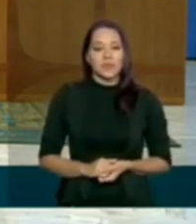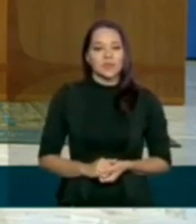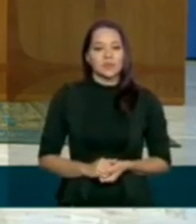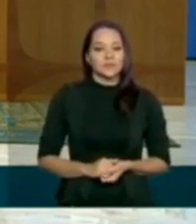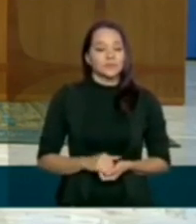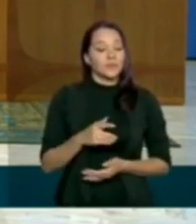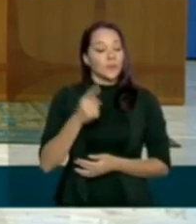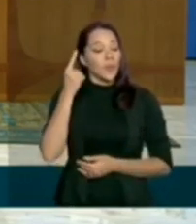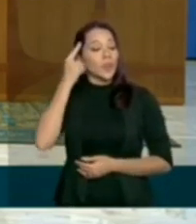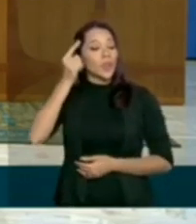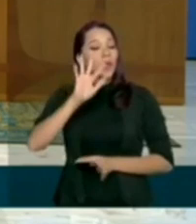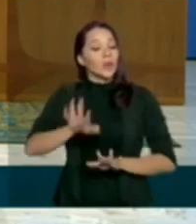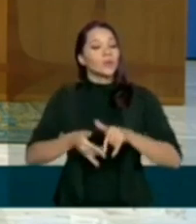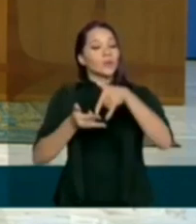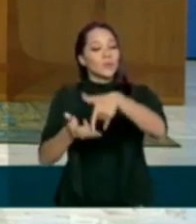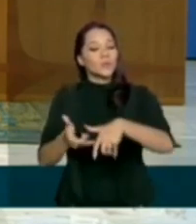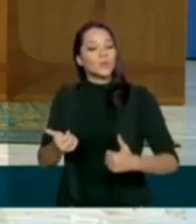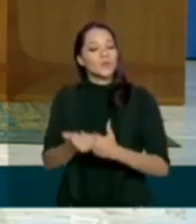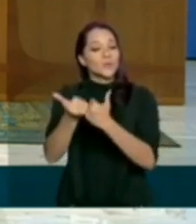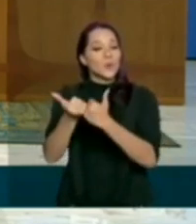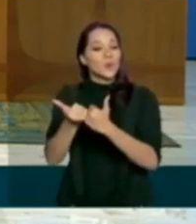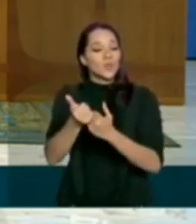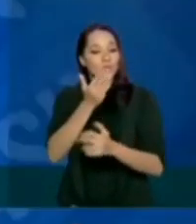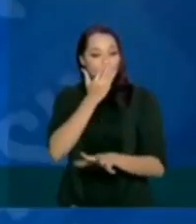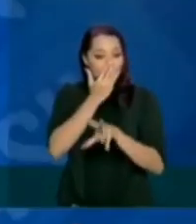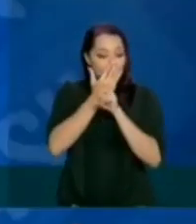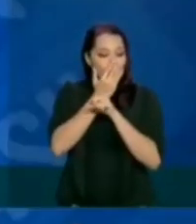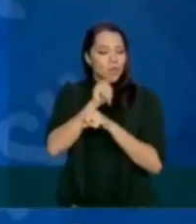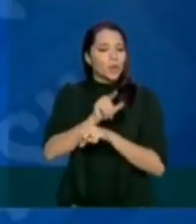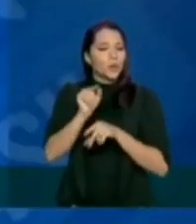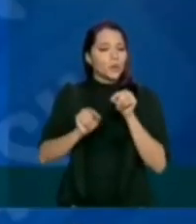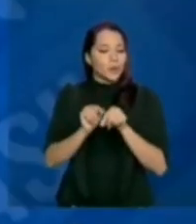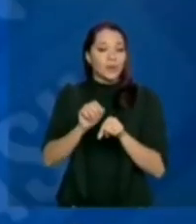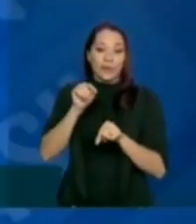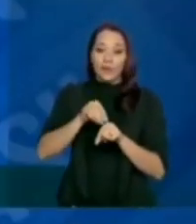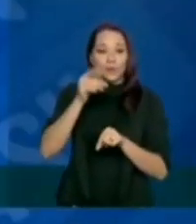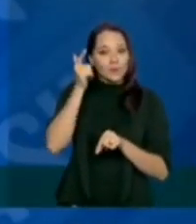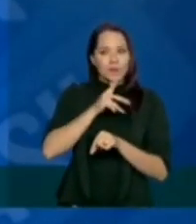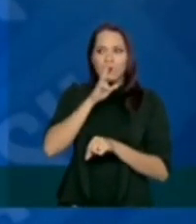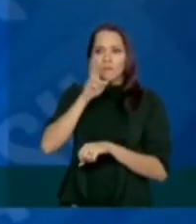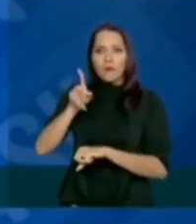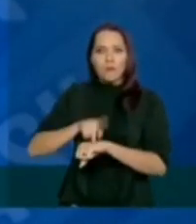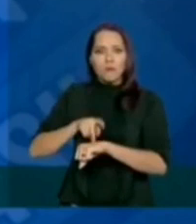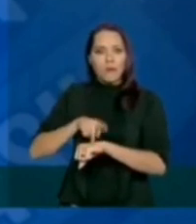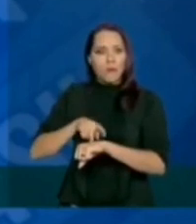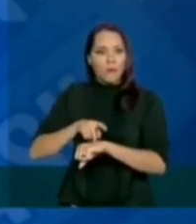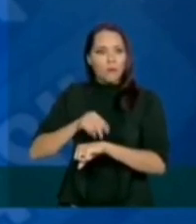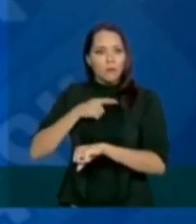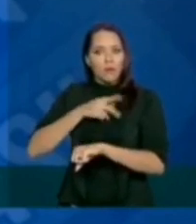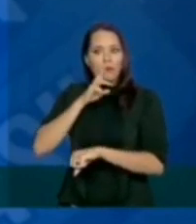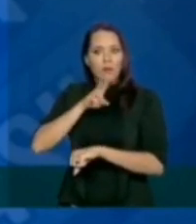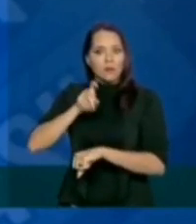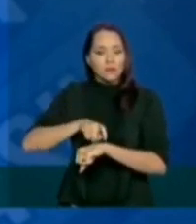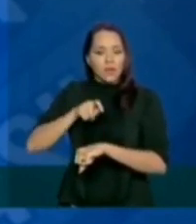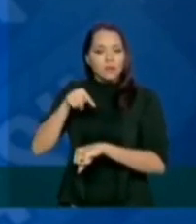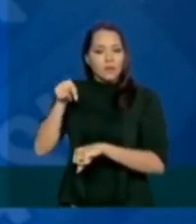A ideia do leito de suporte ventilatório é que nós possamos oferecer uma resposta imediata, dentro